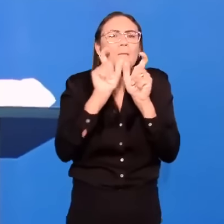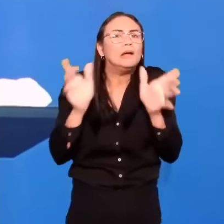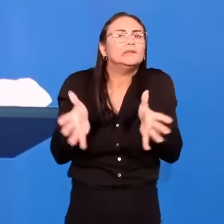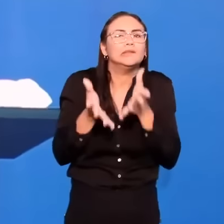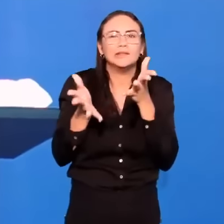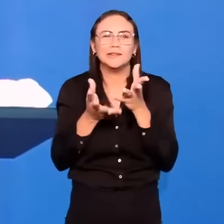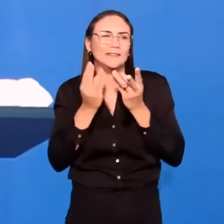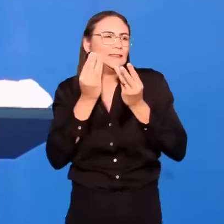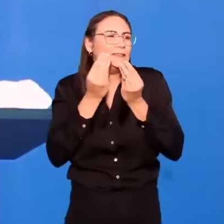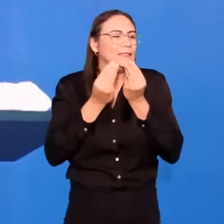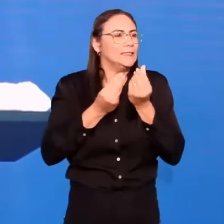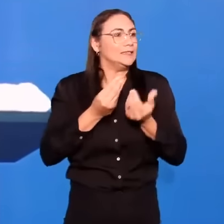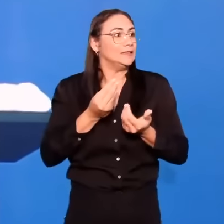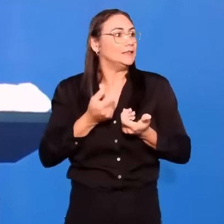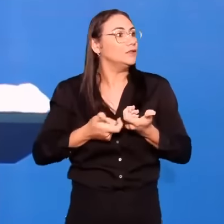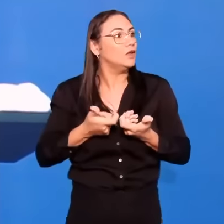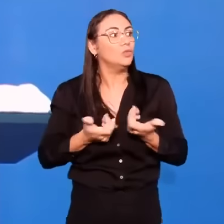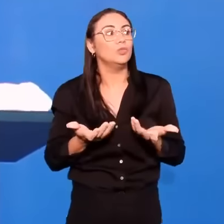sexualidade.